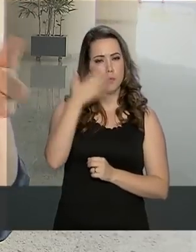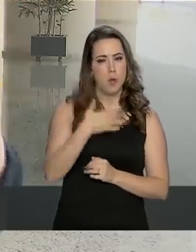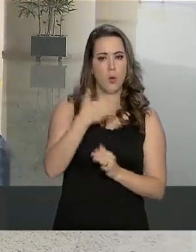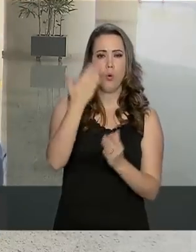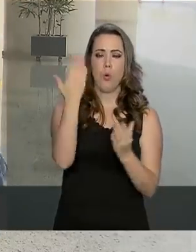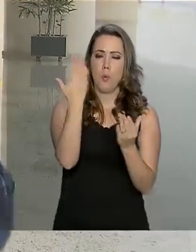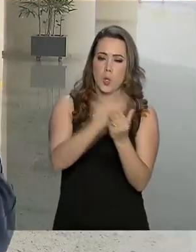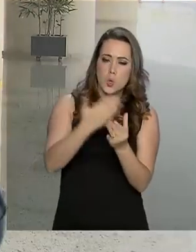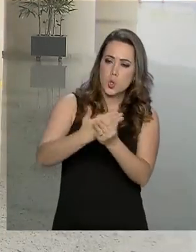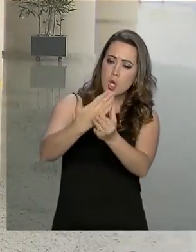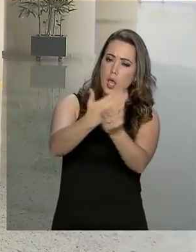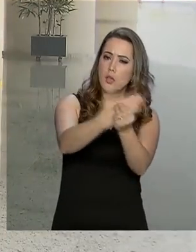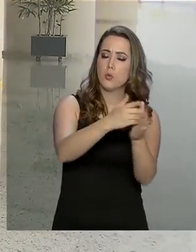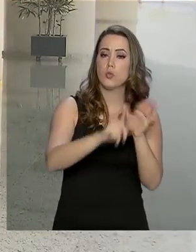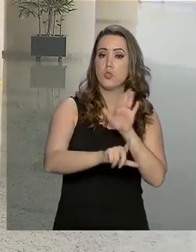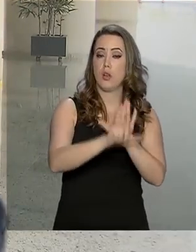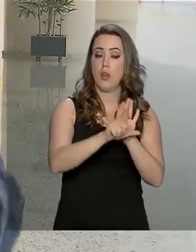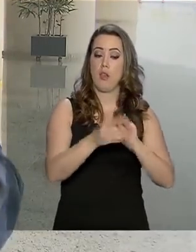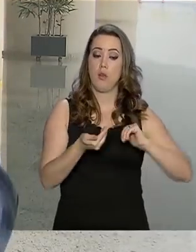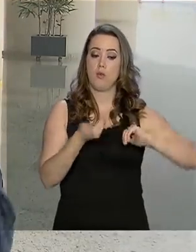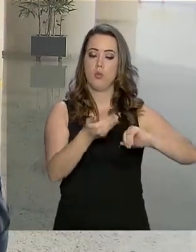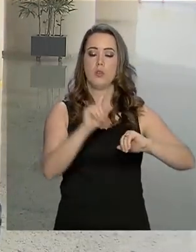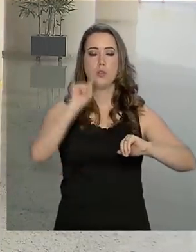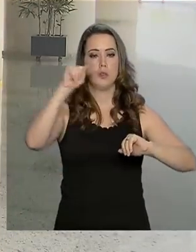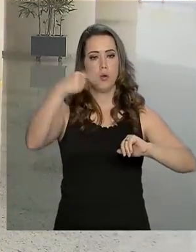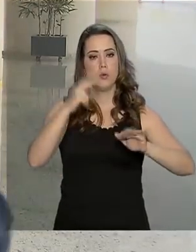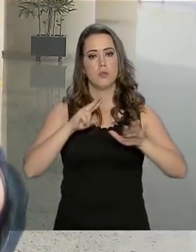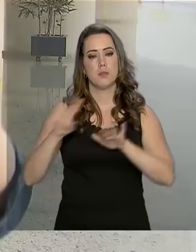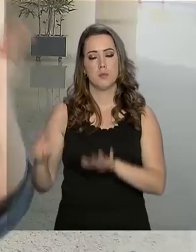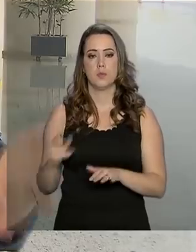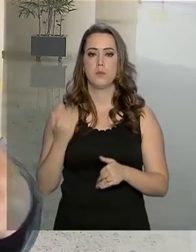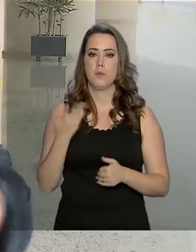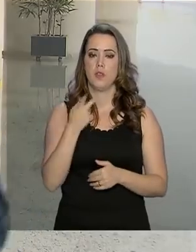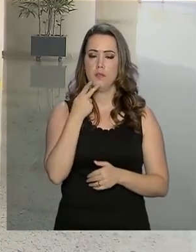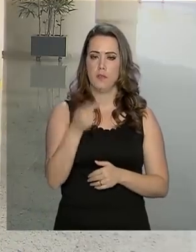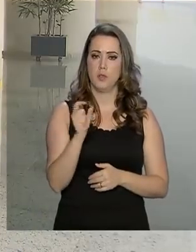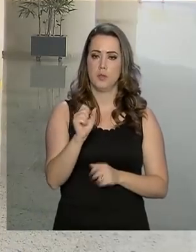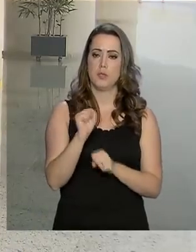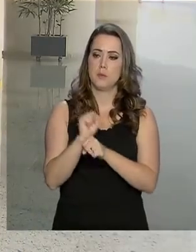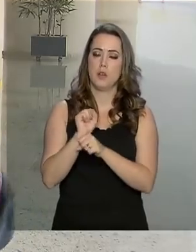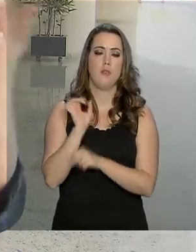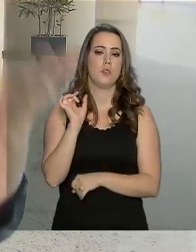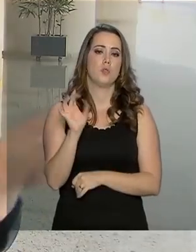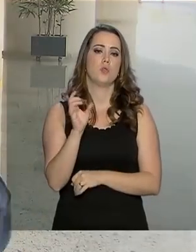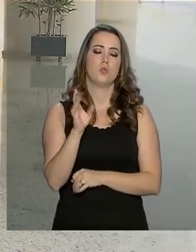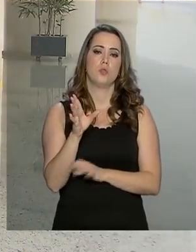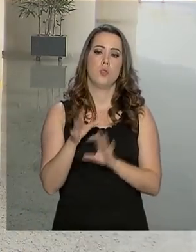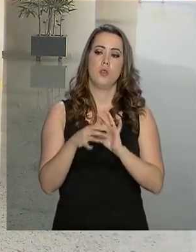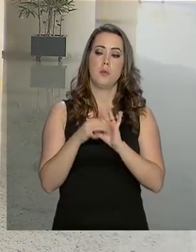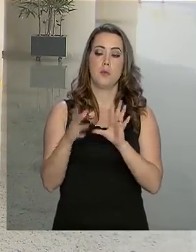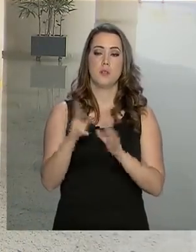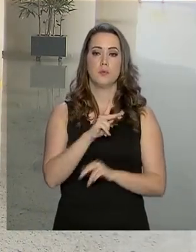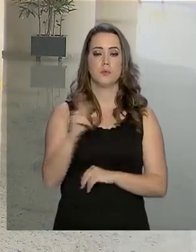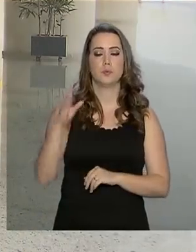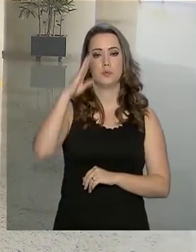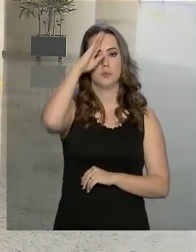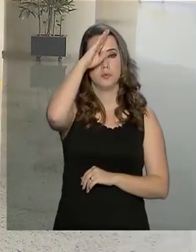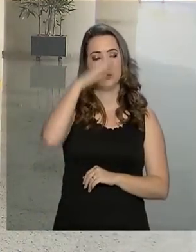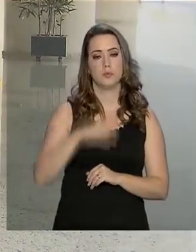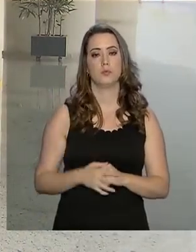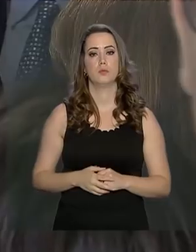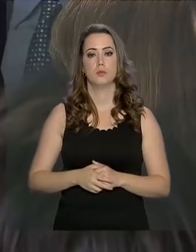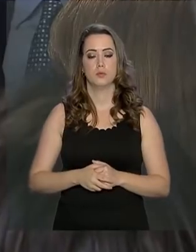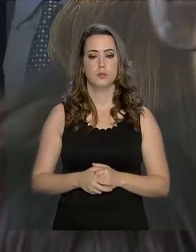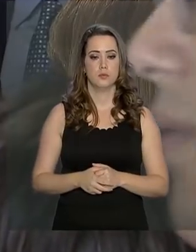de lei anticrime ao Congresso Nacional na próxima semana. Ele disse que aguardava apenas a alta médica do presidente Jair